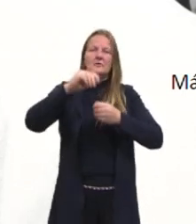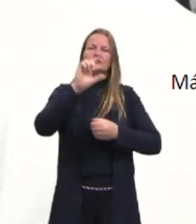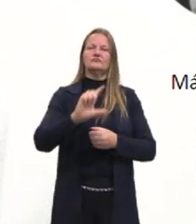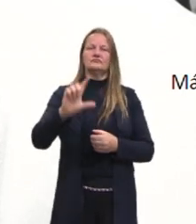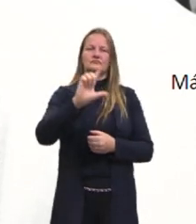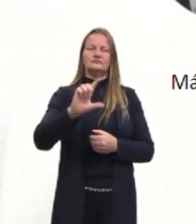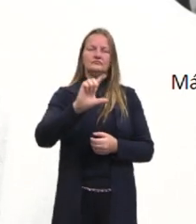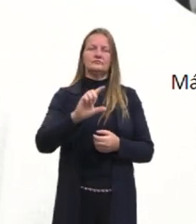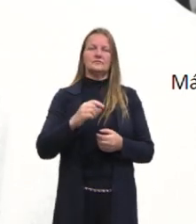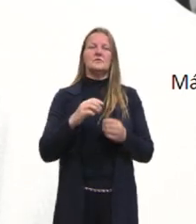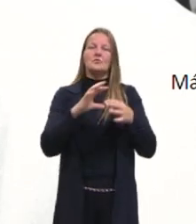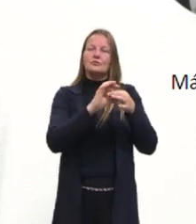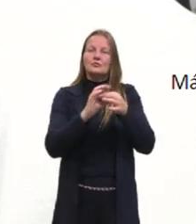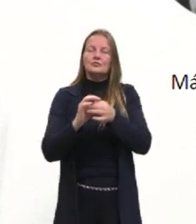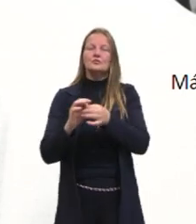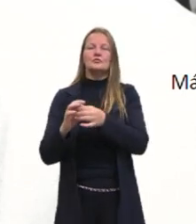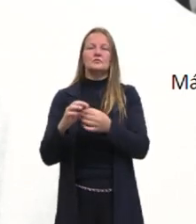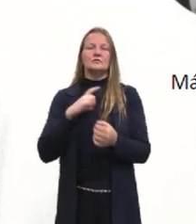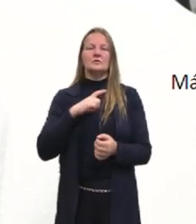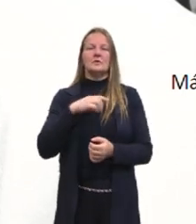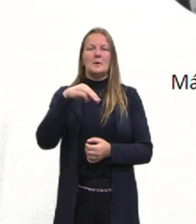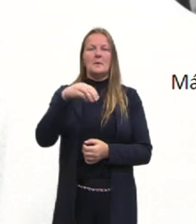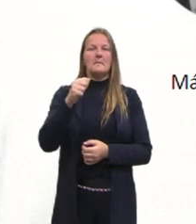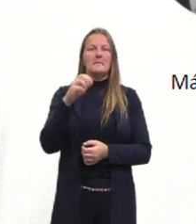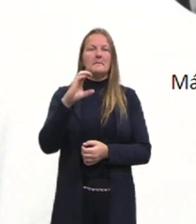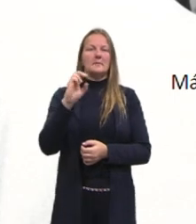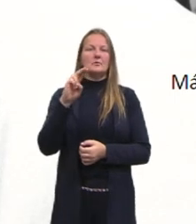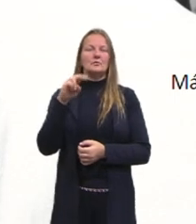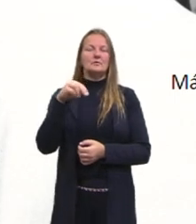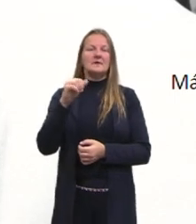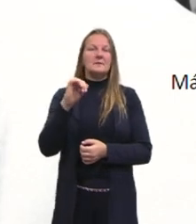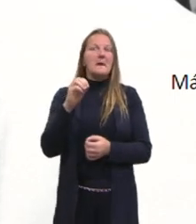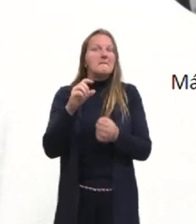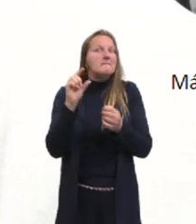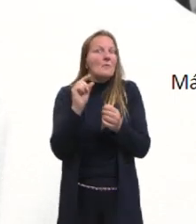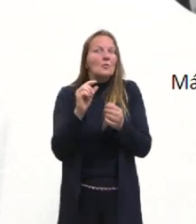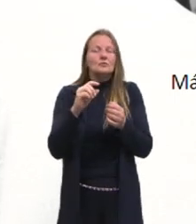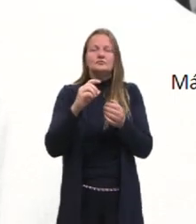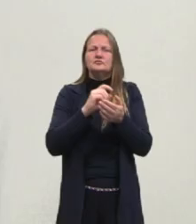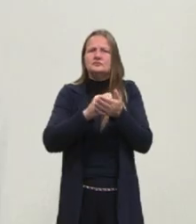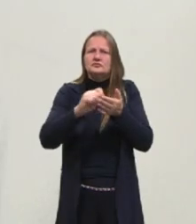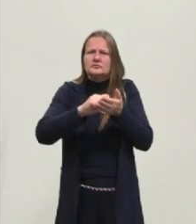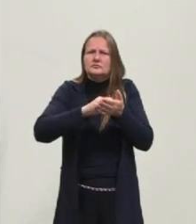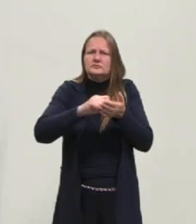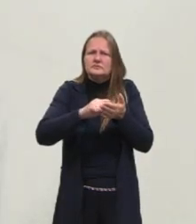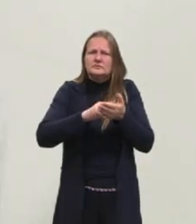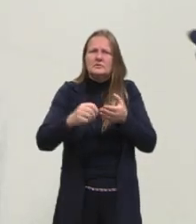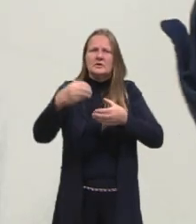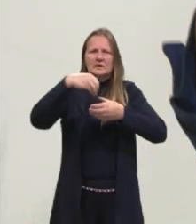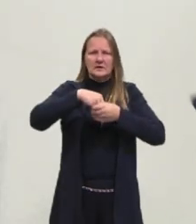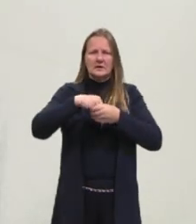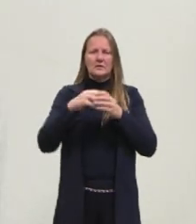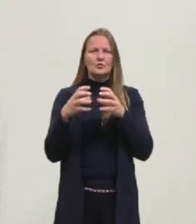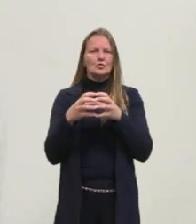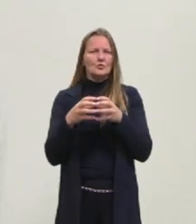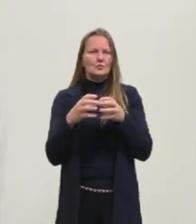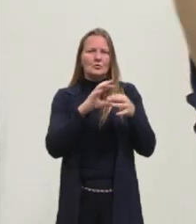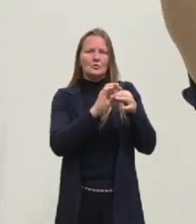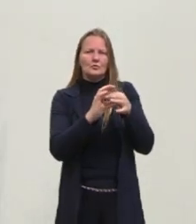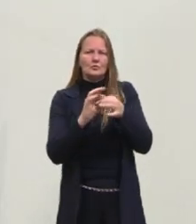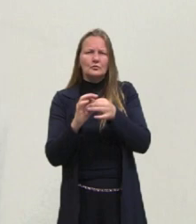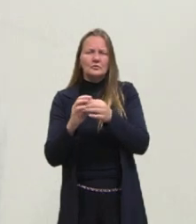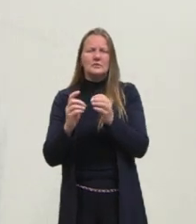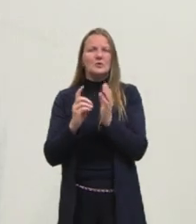inserido nesse contexto. Então, o Macunaíma é escrito em poucos dias. O Mário de Andrade esteve dentro daquele contexto,